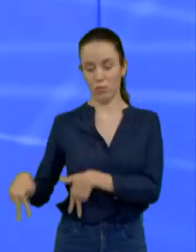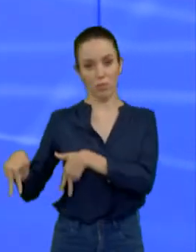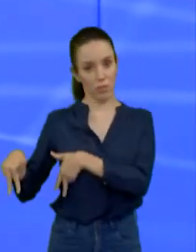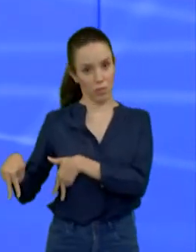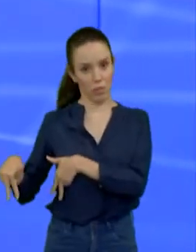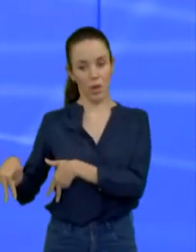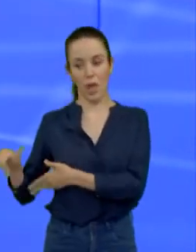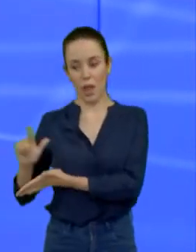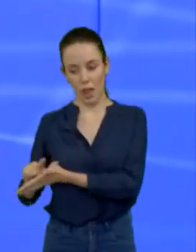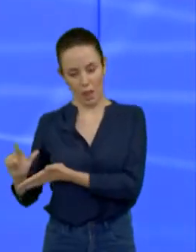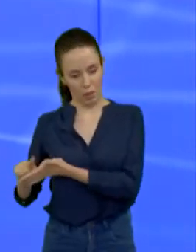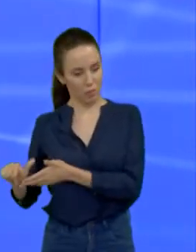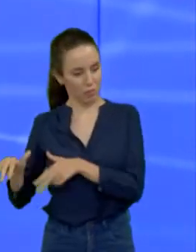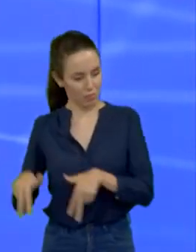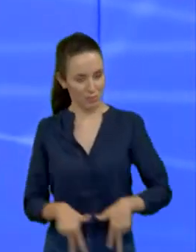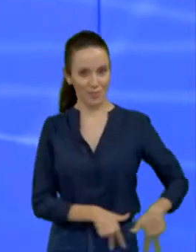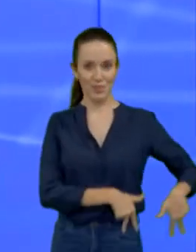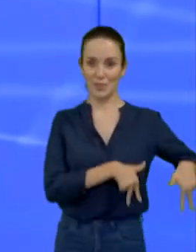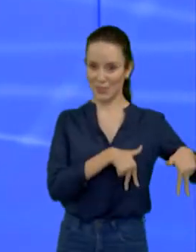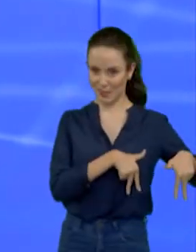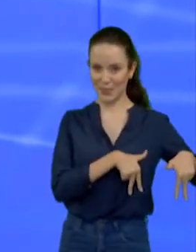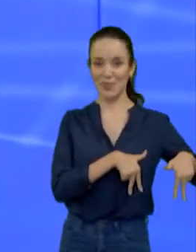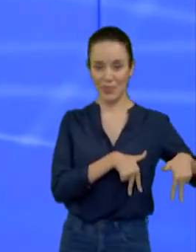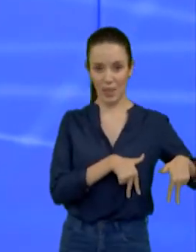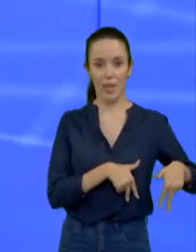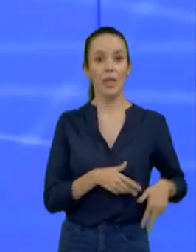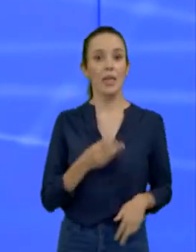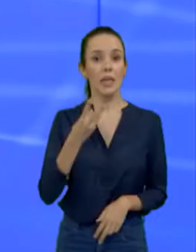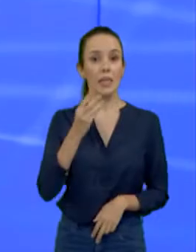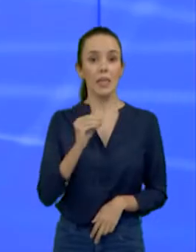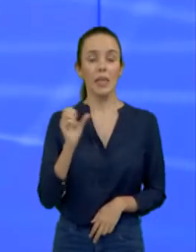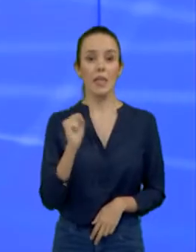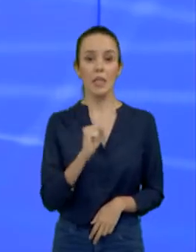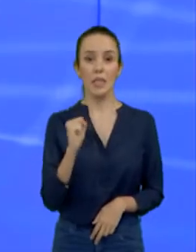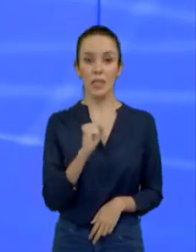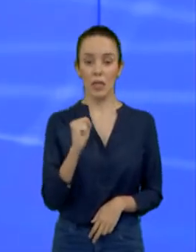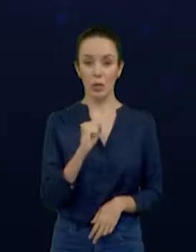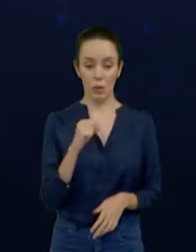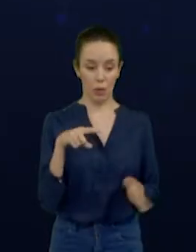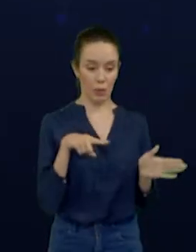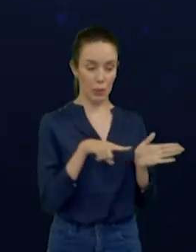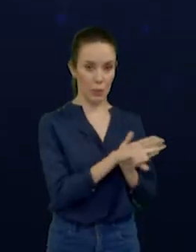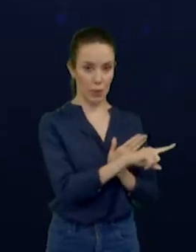para a realização do debate. 30 segundos para a sua pergunta, candidato Hernani.